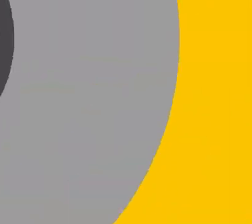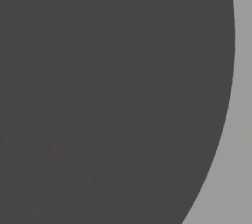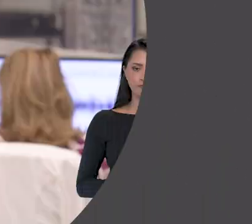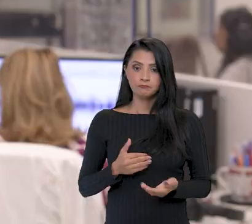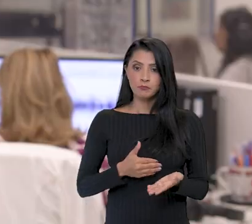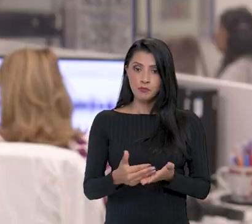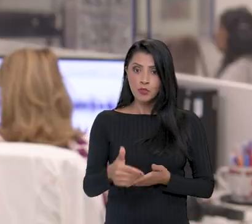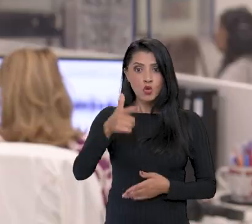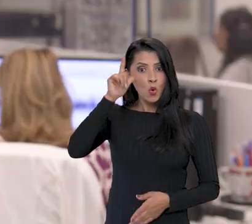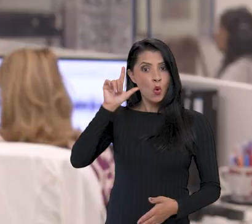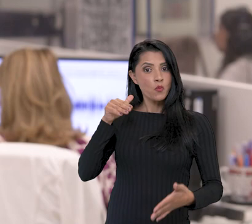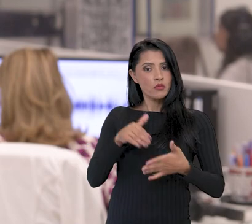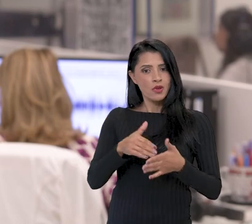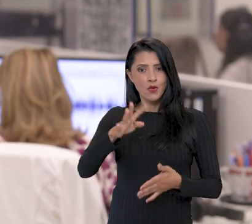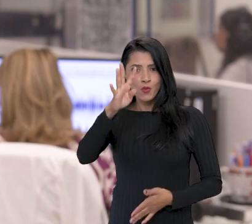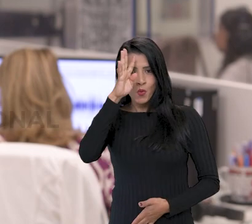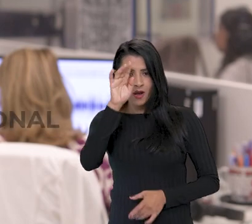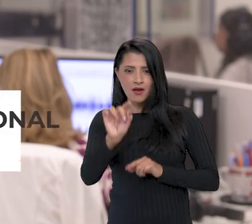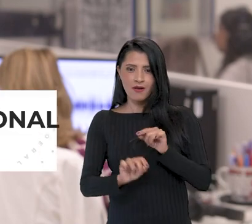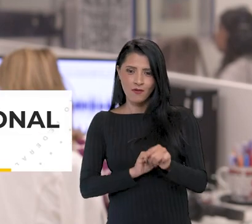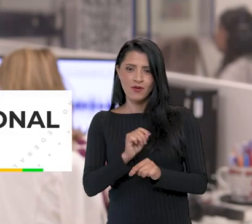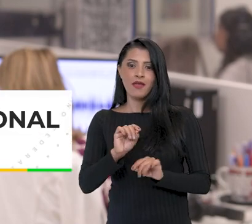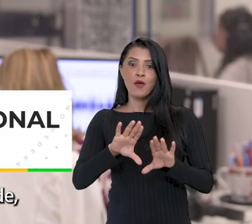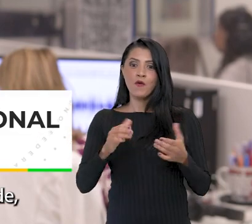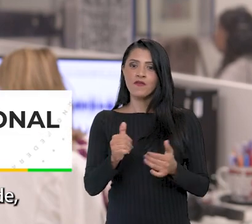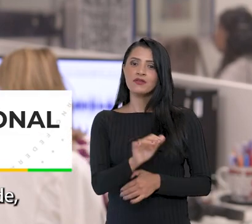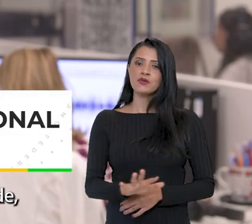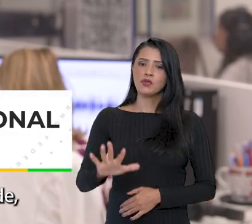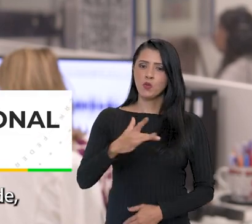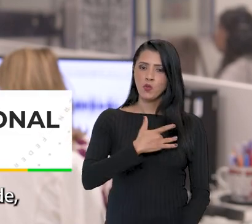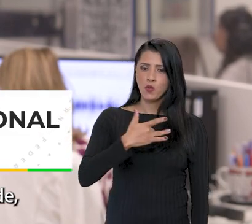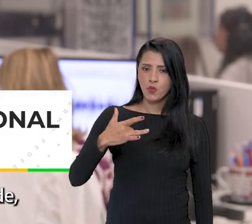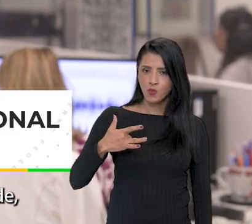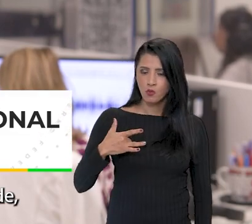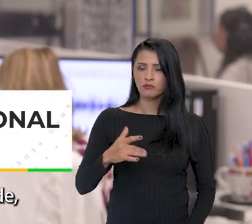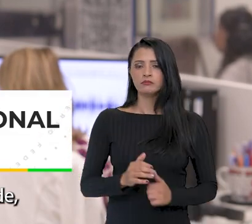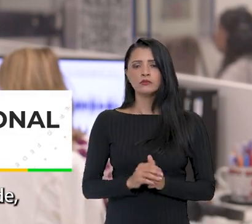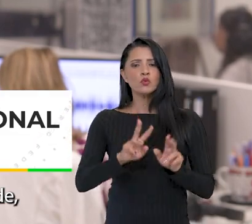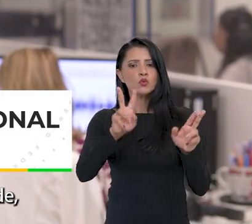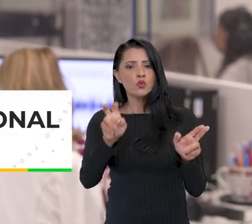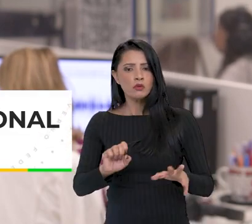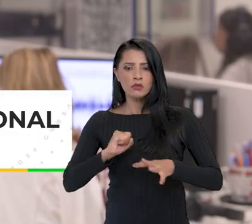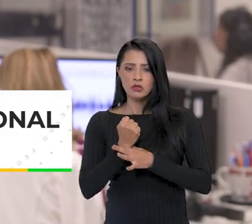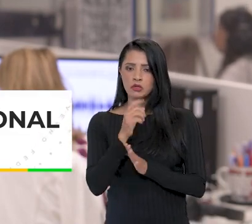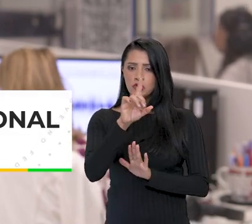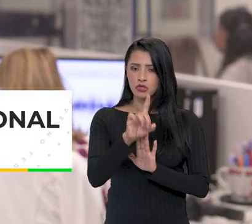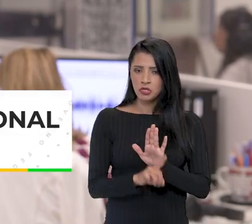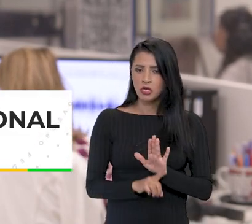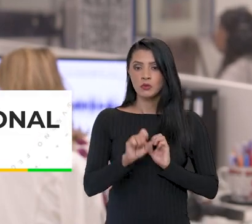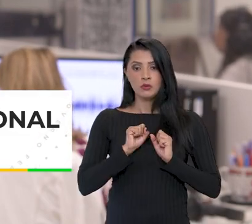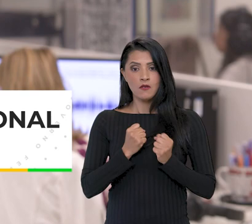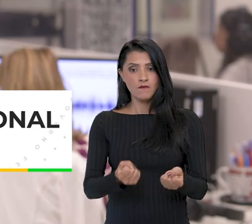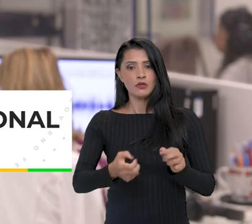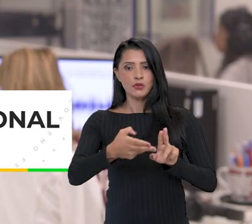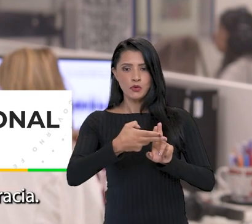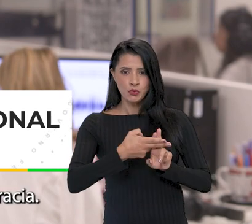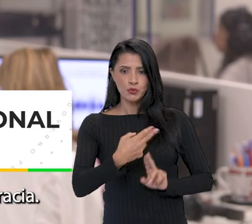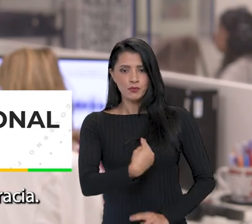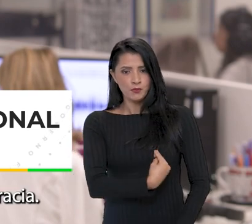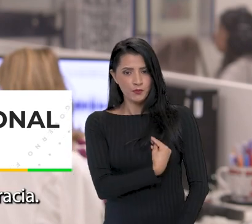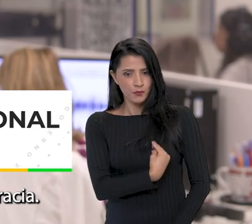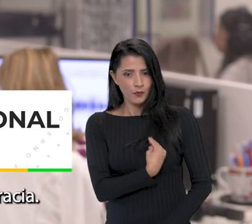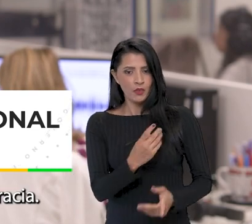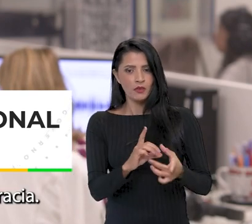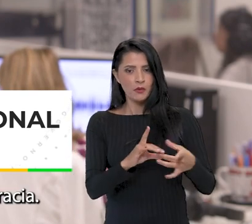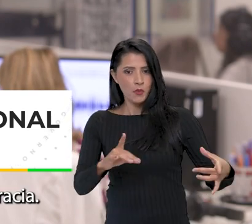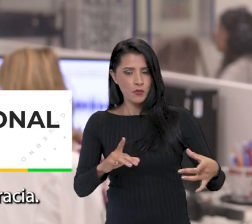a interagir. Começou ontem e vai até quarta-feira, a Conferência Nacional de Saúde. Com o tema Garantir Direitos, Defender o